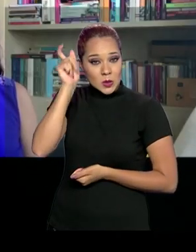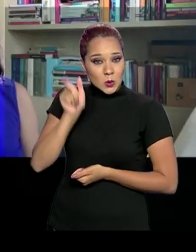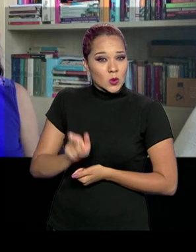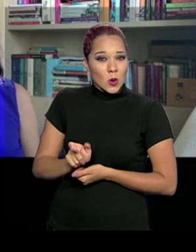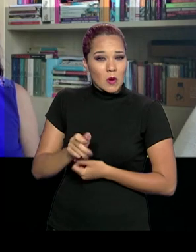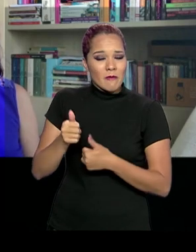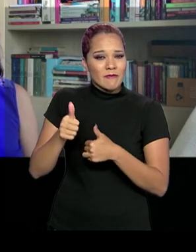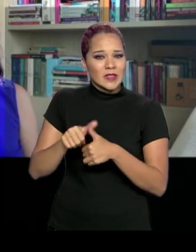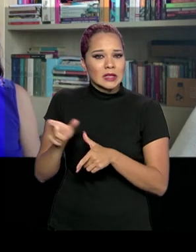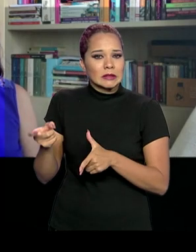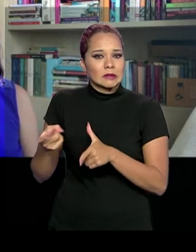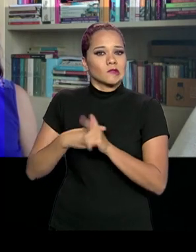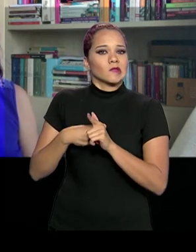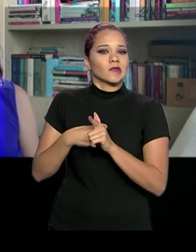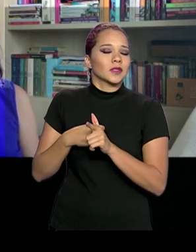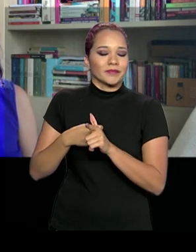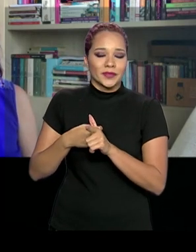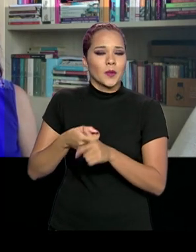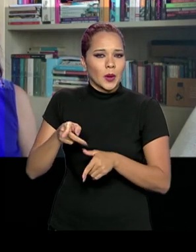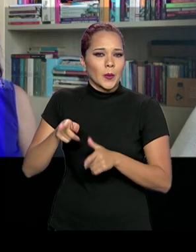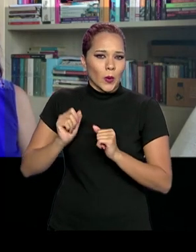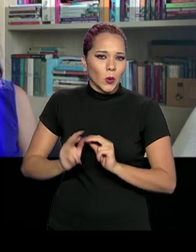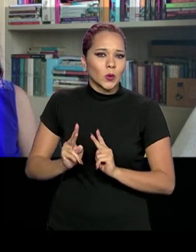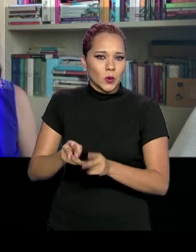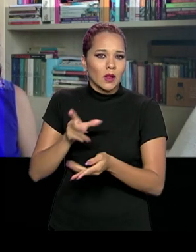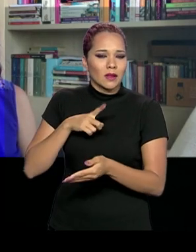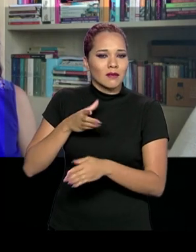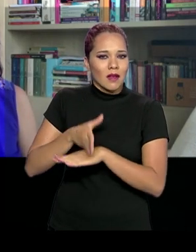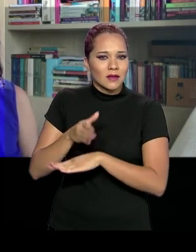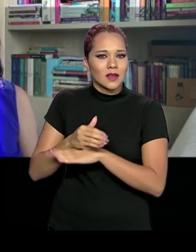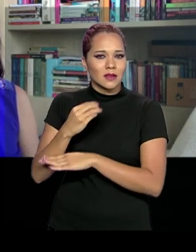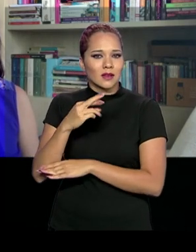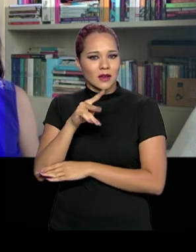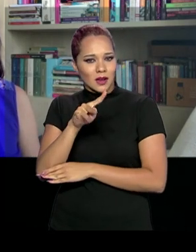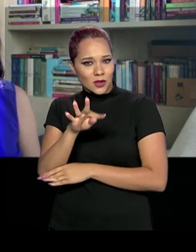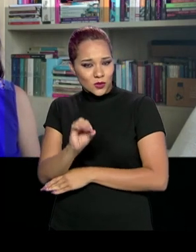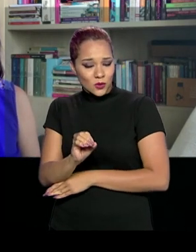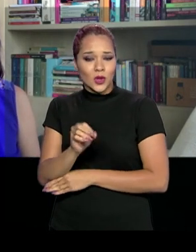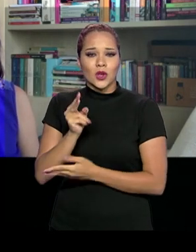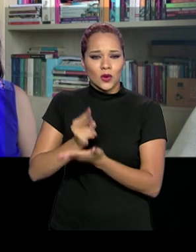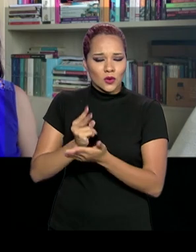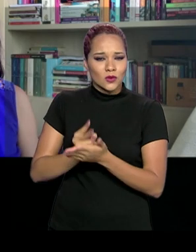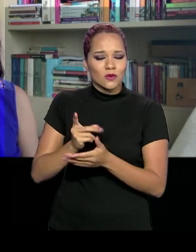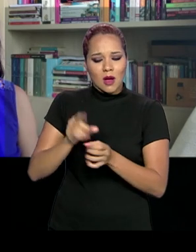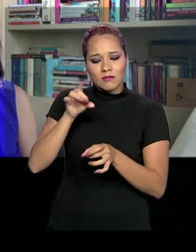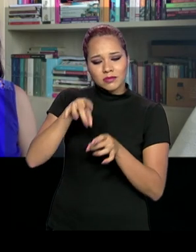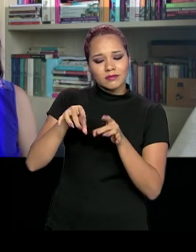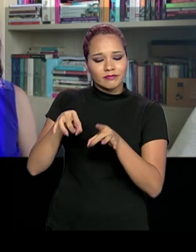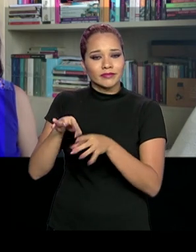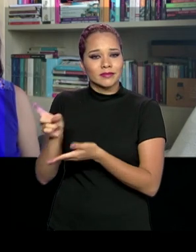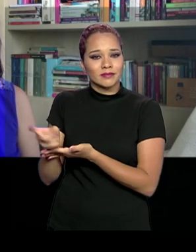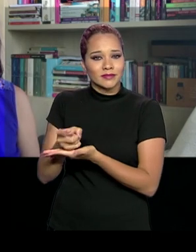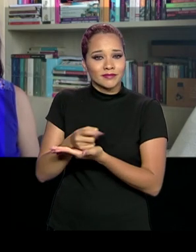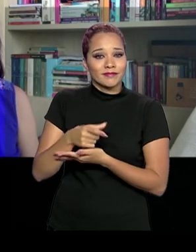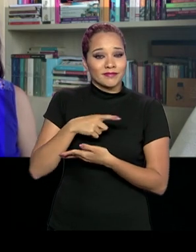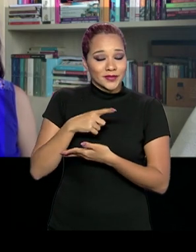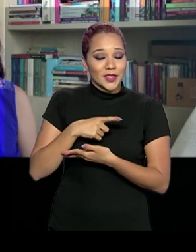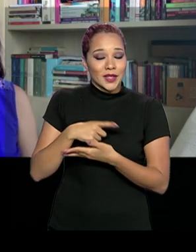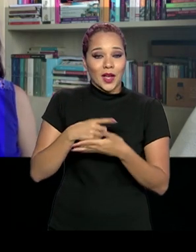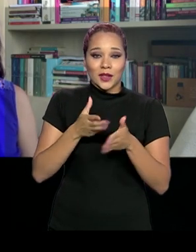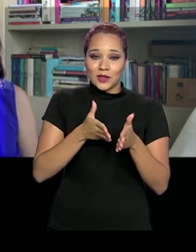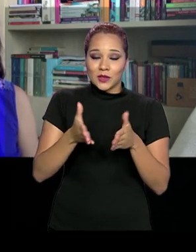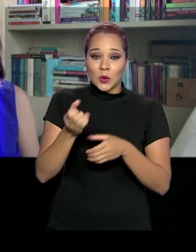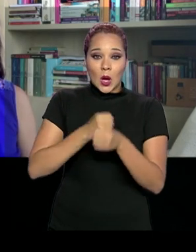inadimplentes, para elas continuarem tendo acesso a crédito e a produzir essas safras que nós temos tido